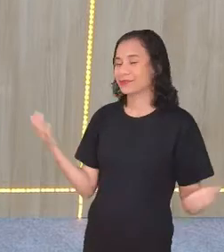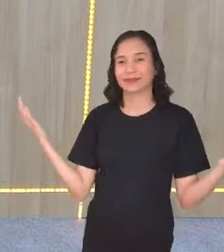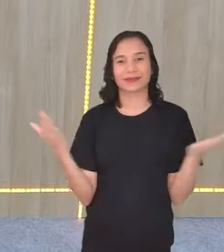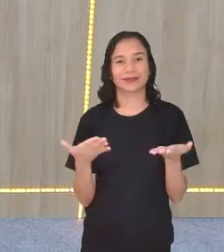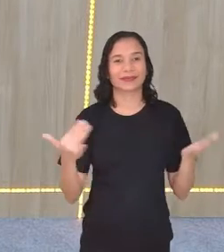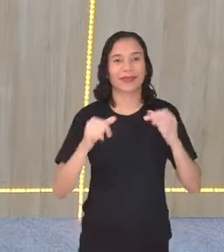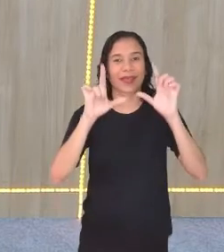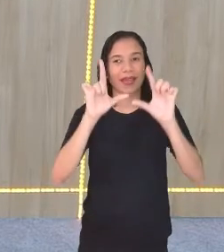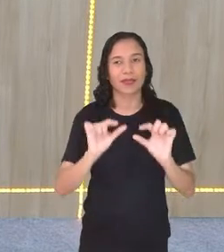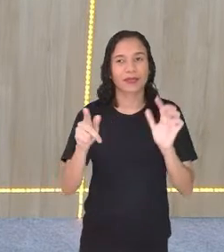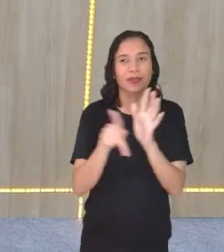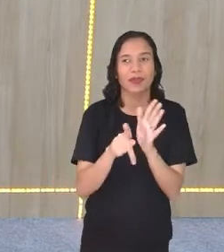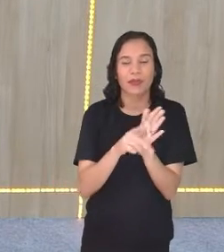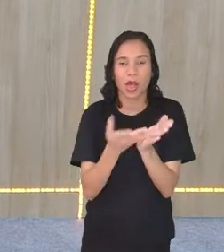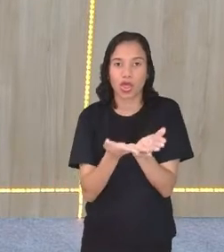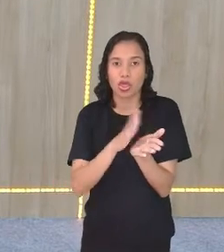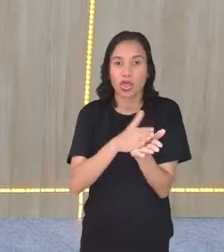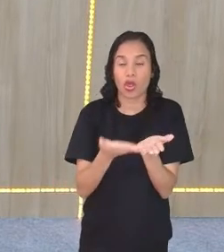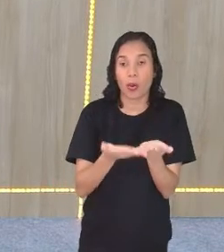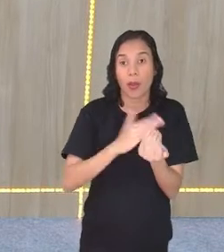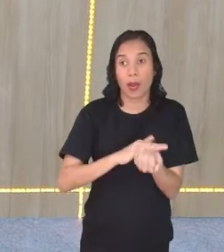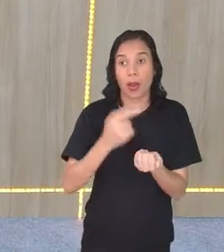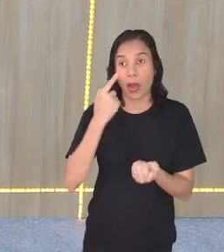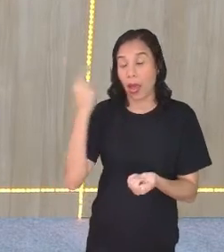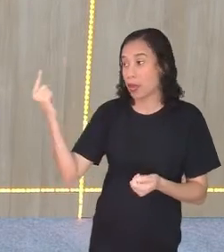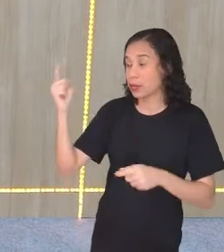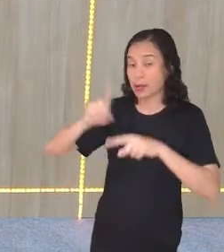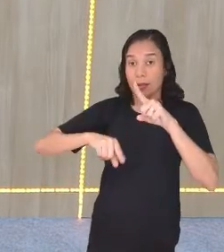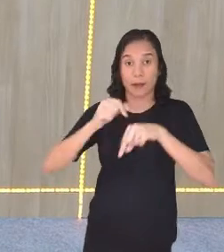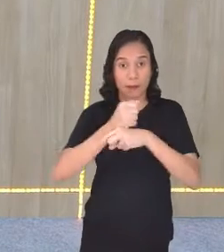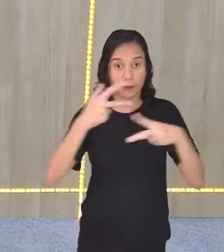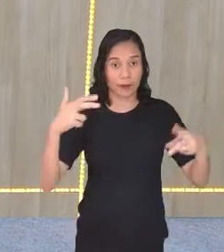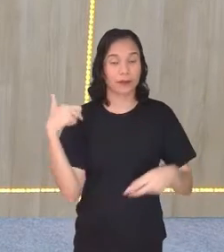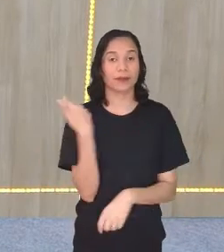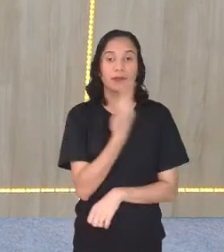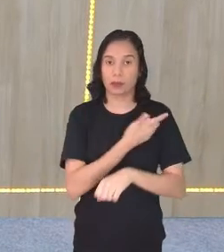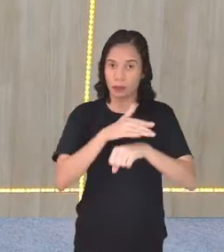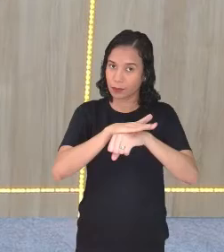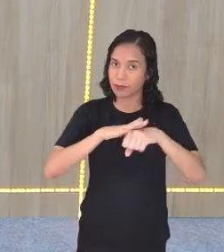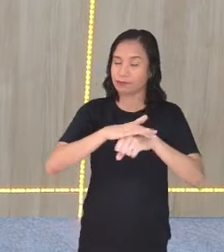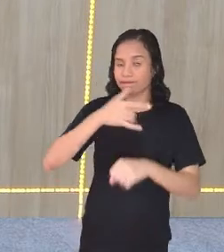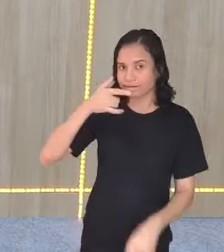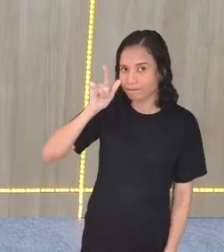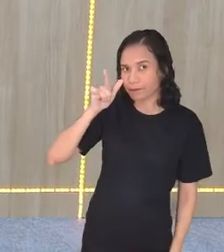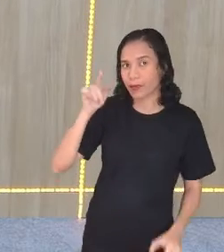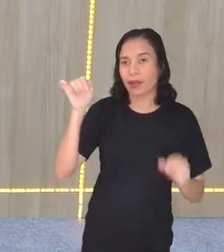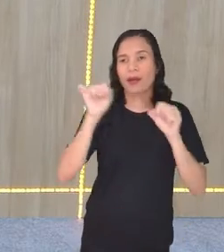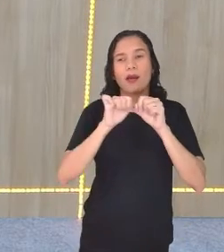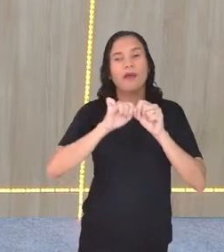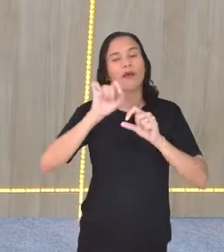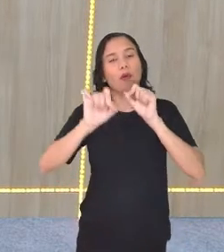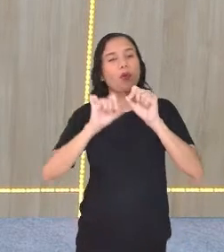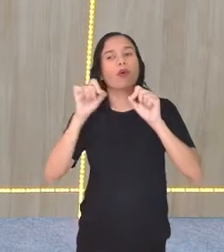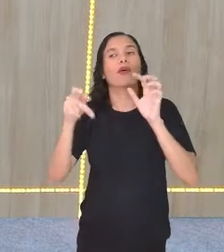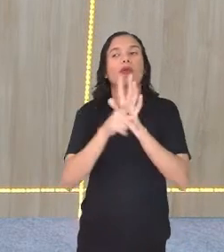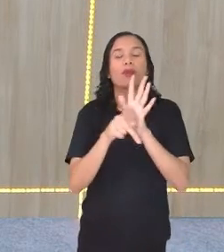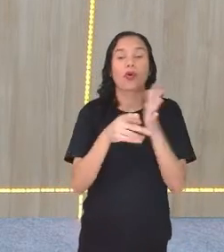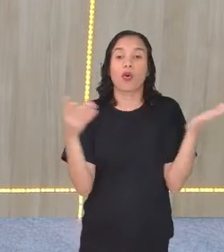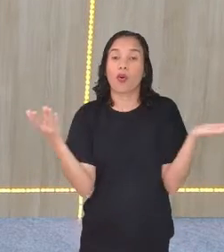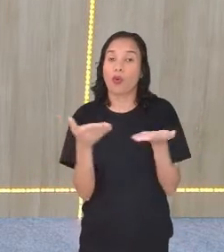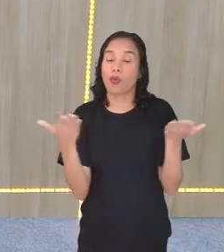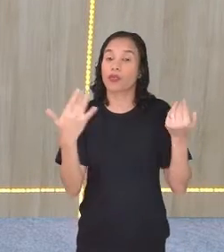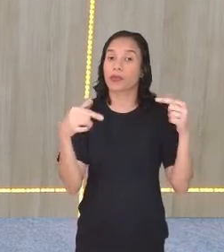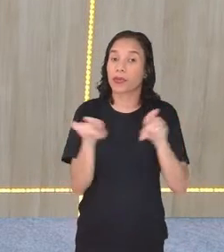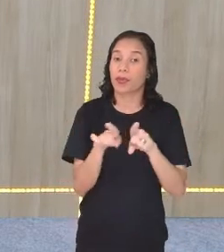reduzindo em dobraduras. Gente, esse material aí a gente falou ontem. O que foi que eu fiz? Eu trouxe hoje